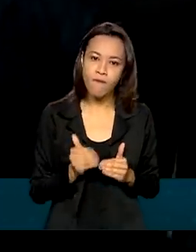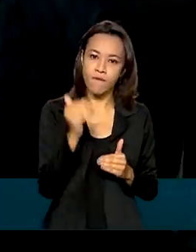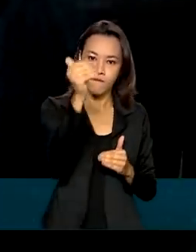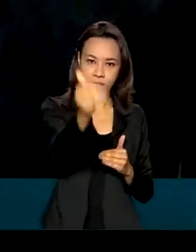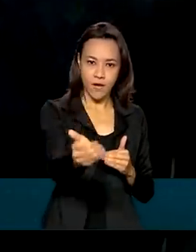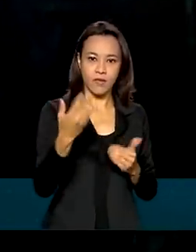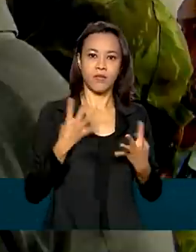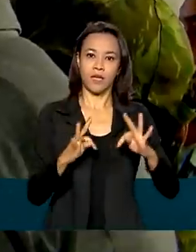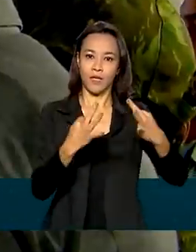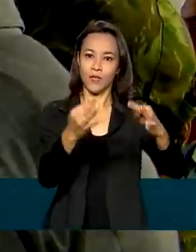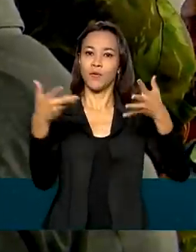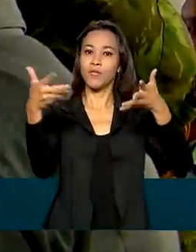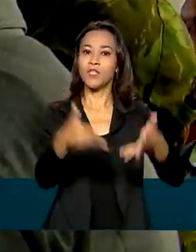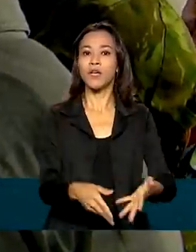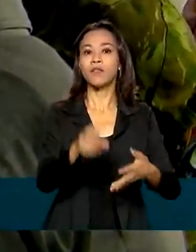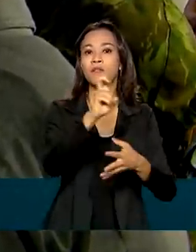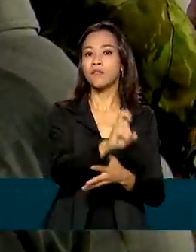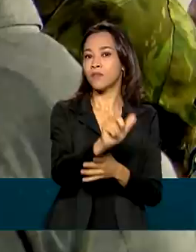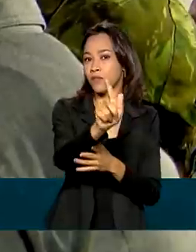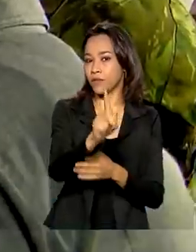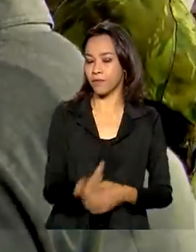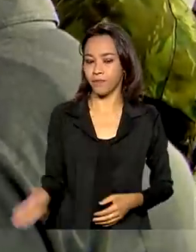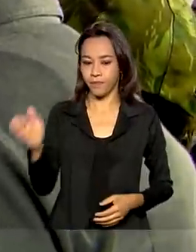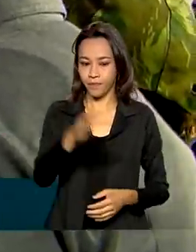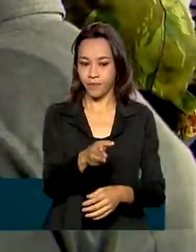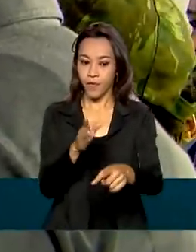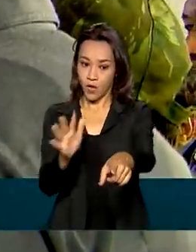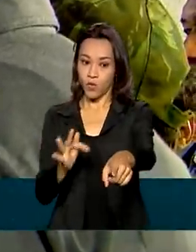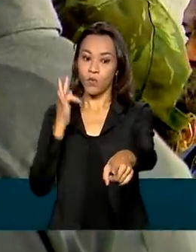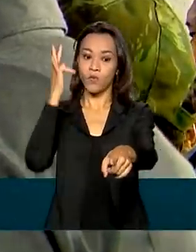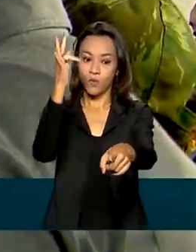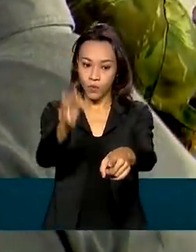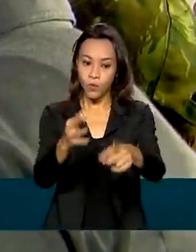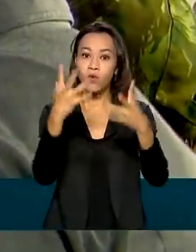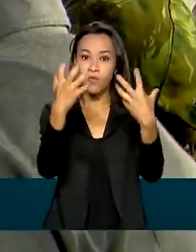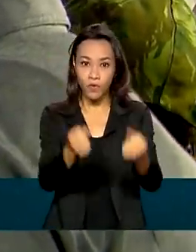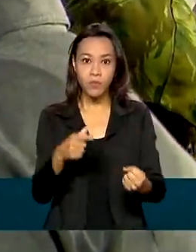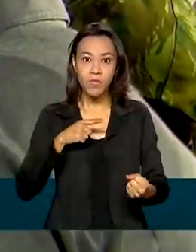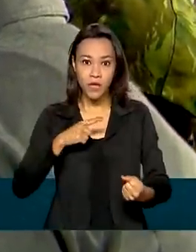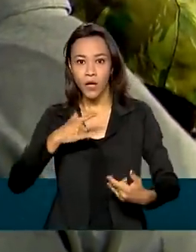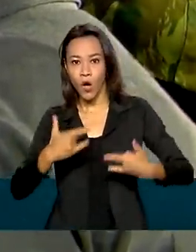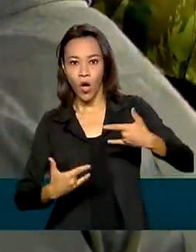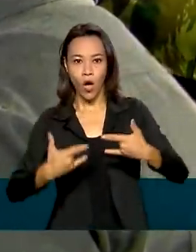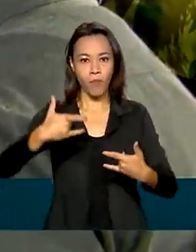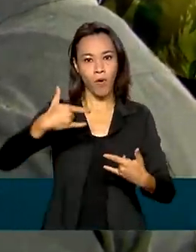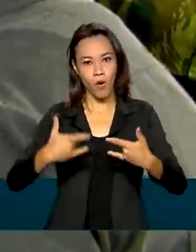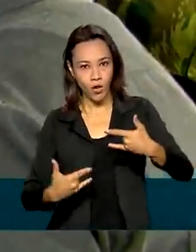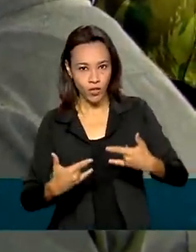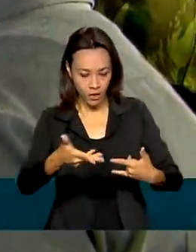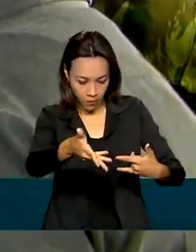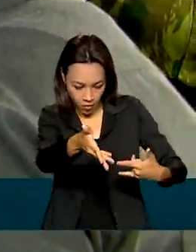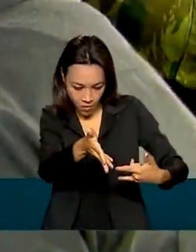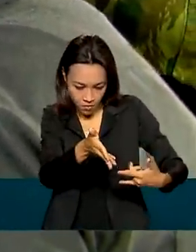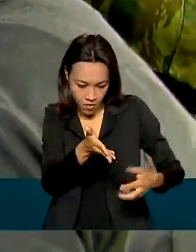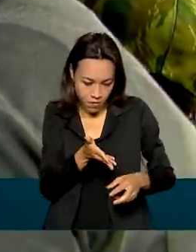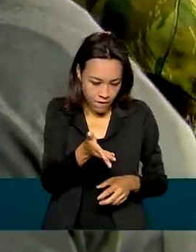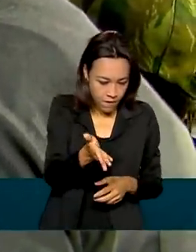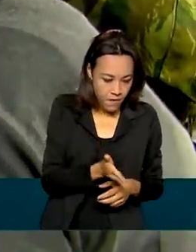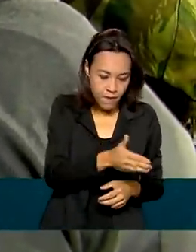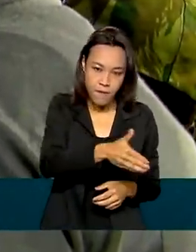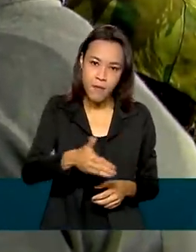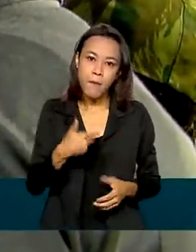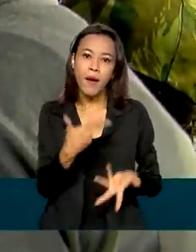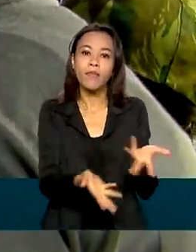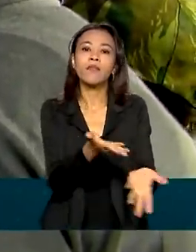chegada do 5G. No futuro, nós também teremos a cirurgia robótica, que será fundamental, sobretudo, para